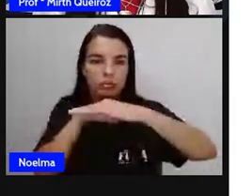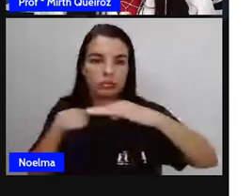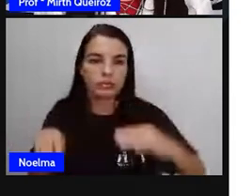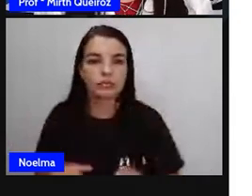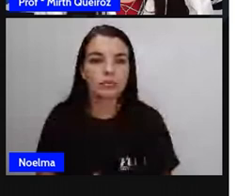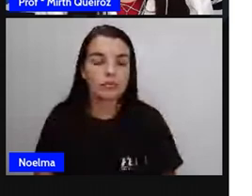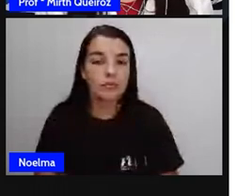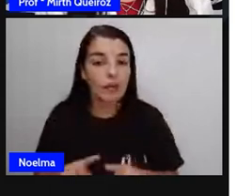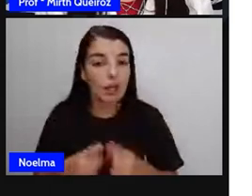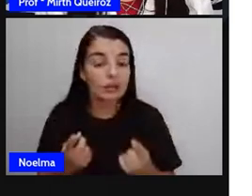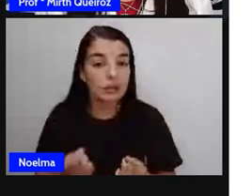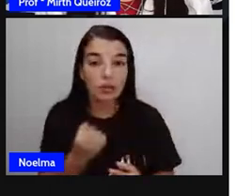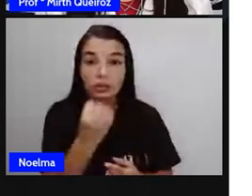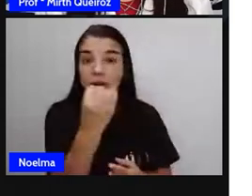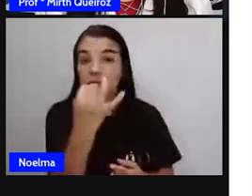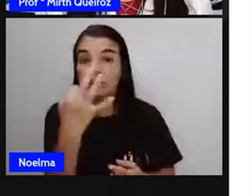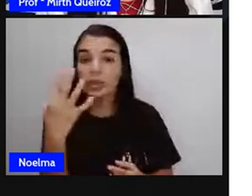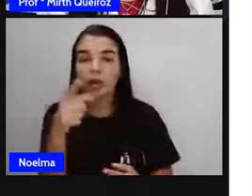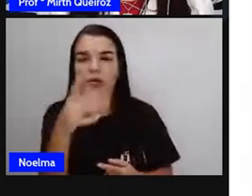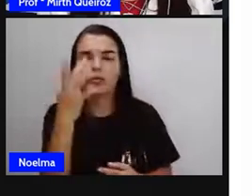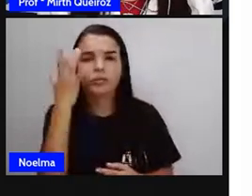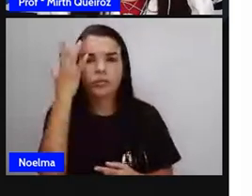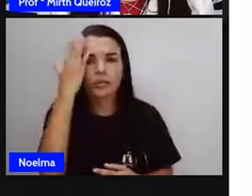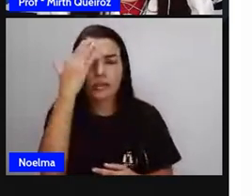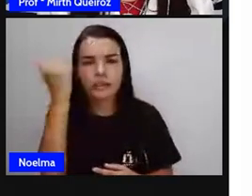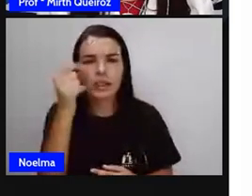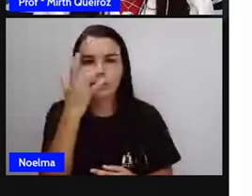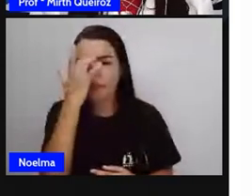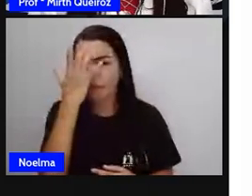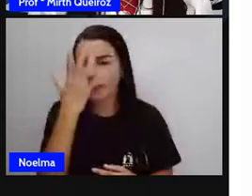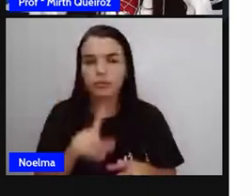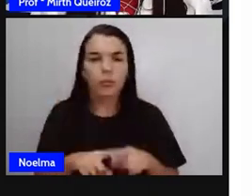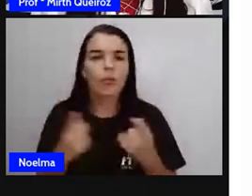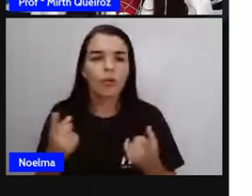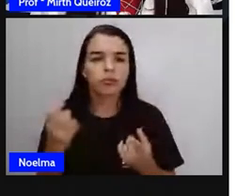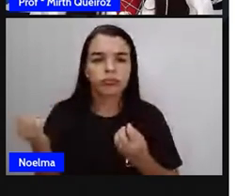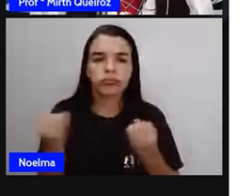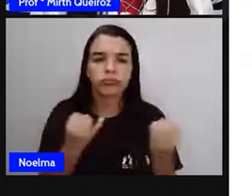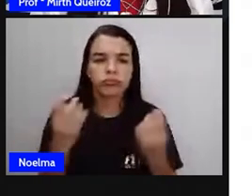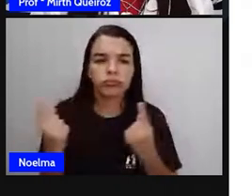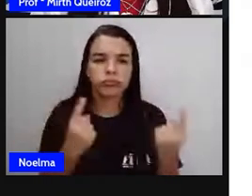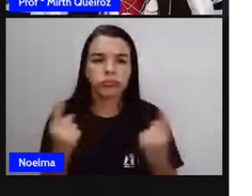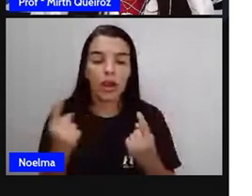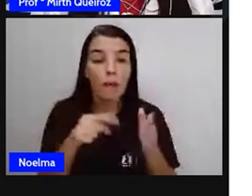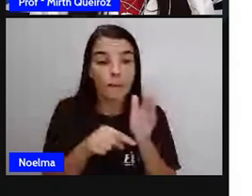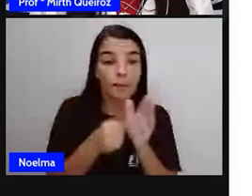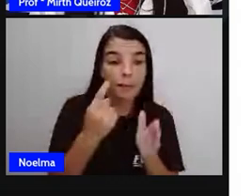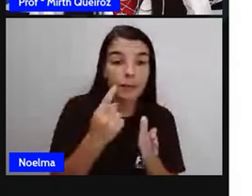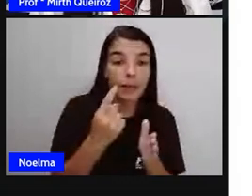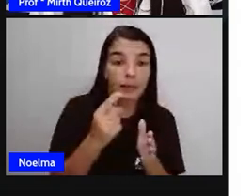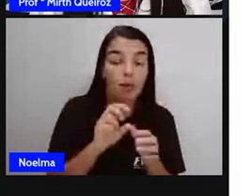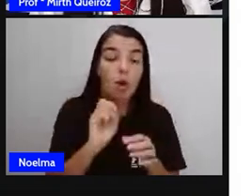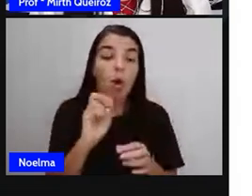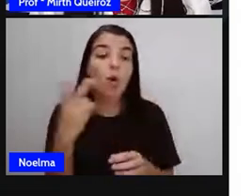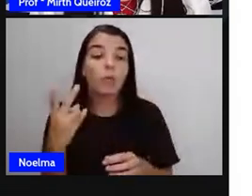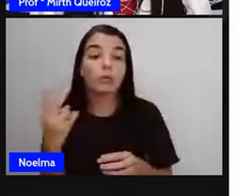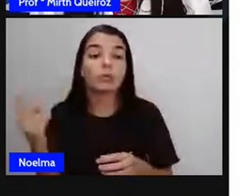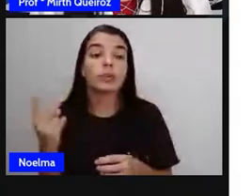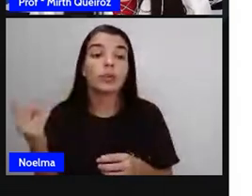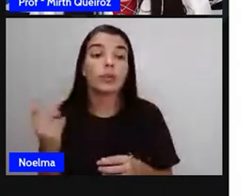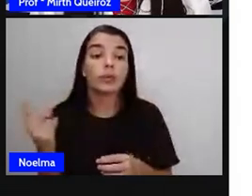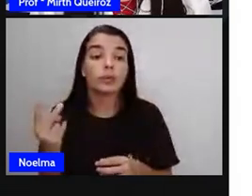percursos feitos, qual vocês consideram mais fácil de entender? O primeiro ou o segundo?